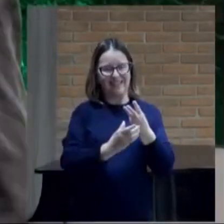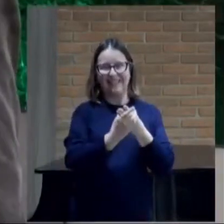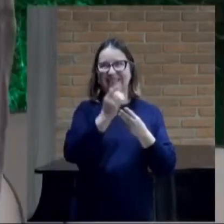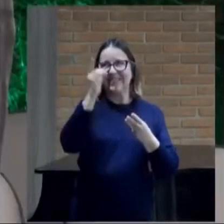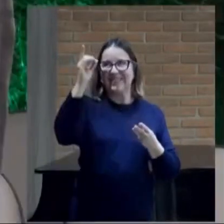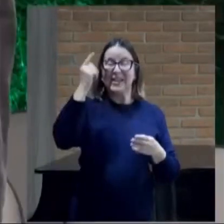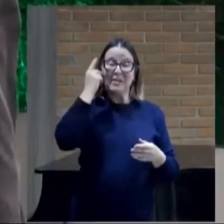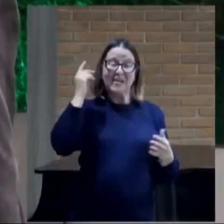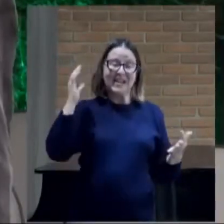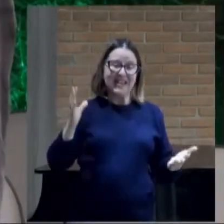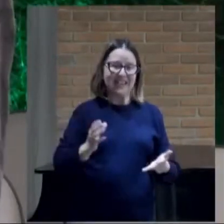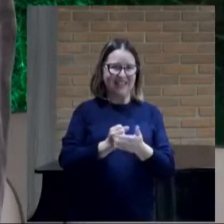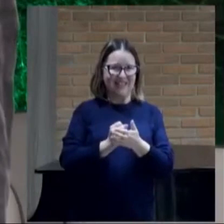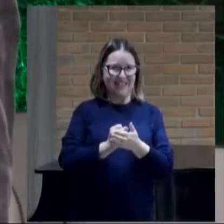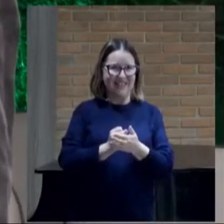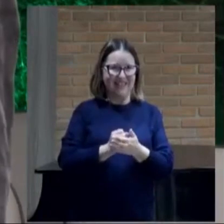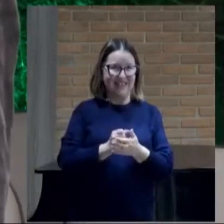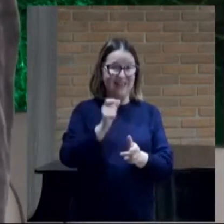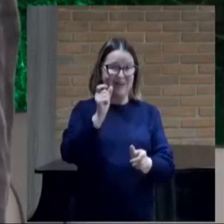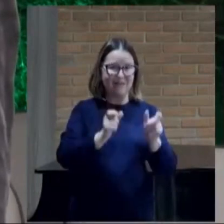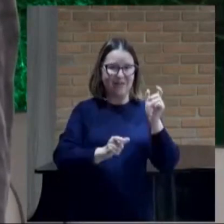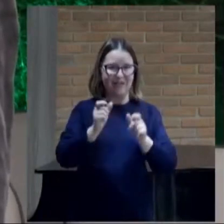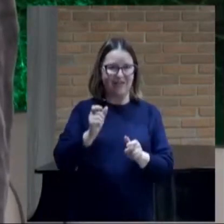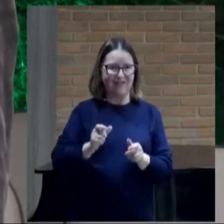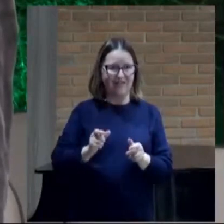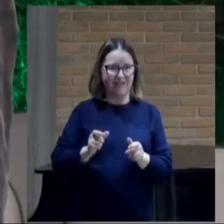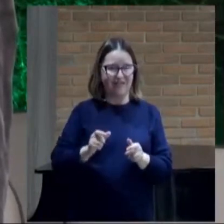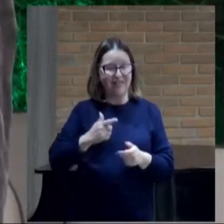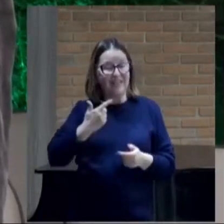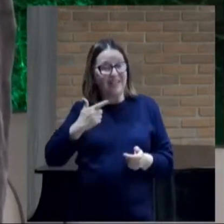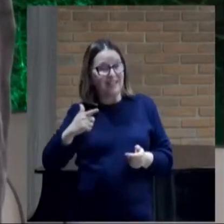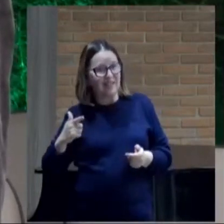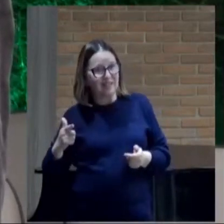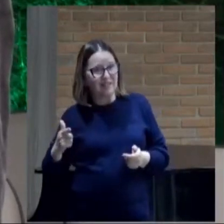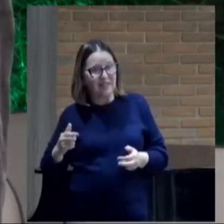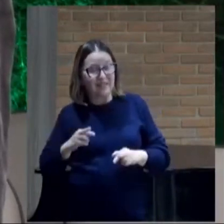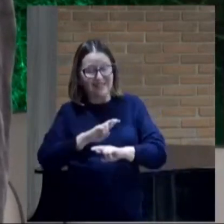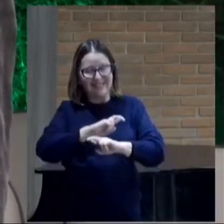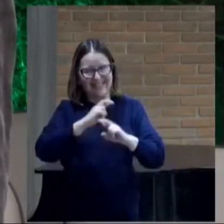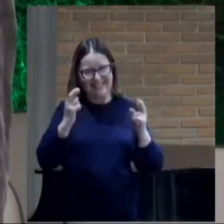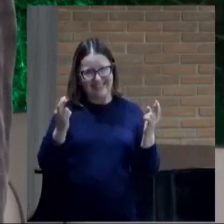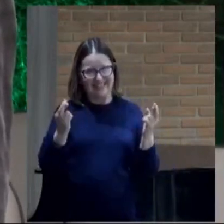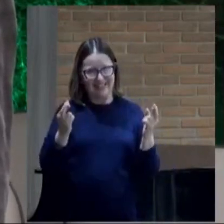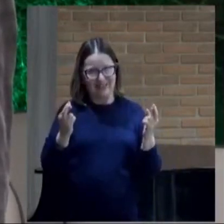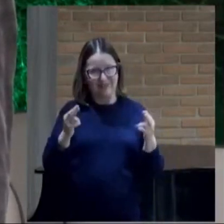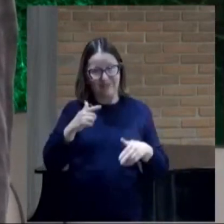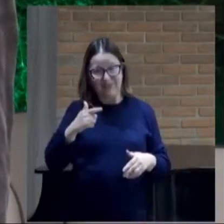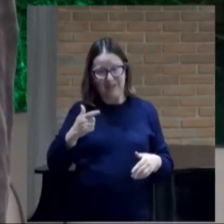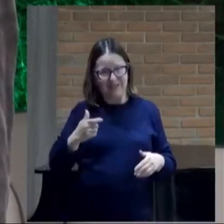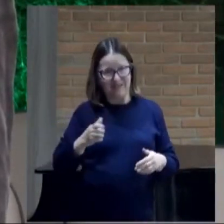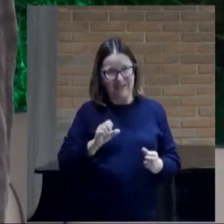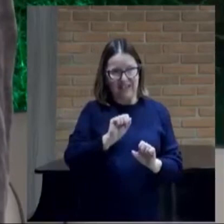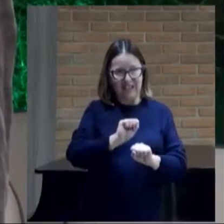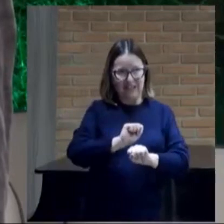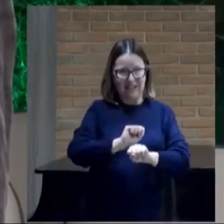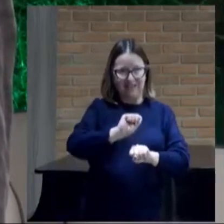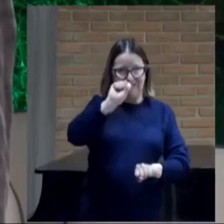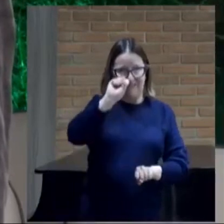redimir Gente Que não tem Esperança Que não tem Solução